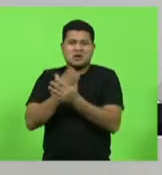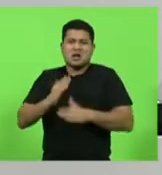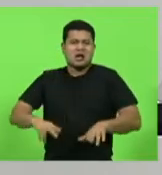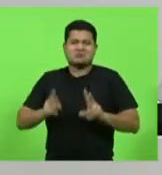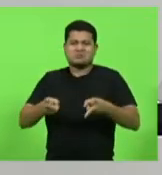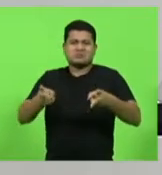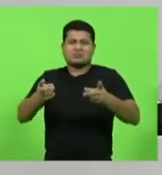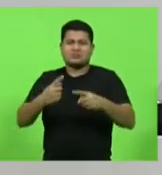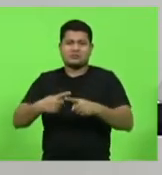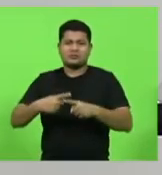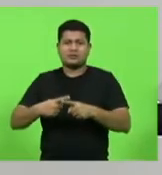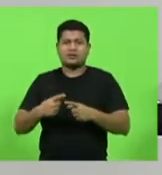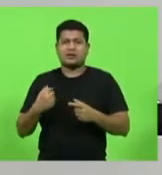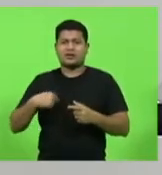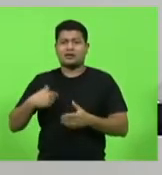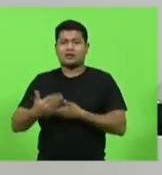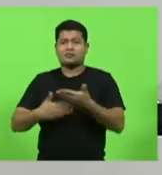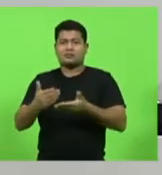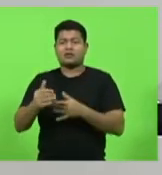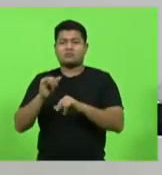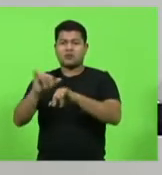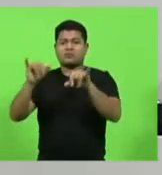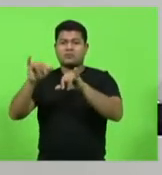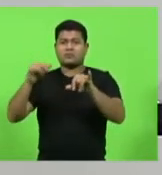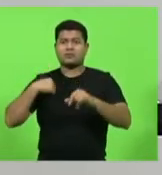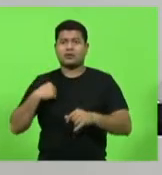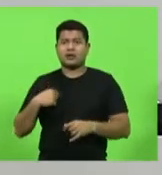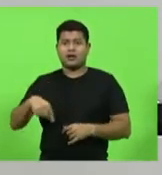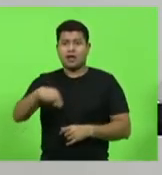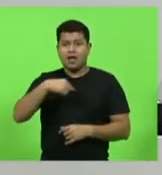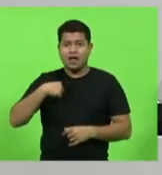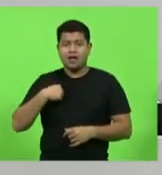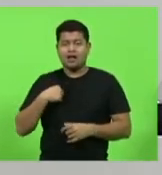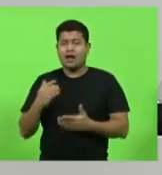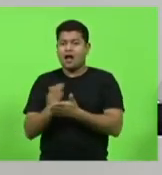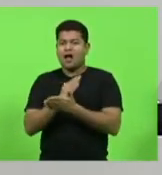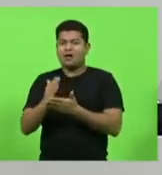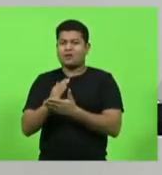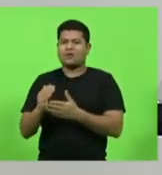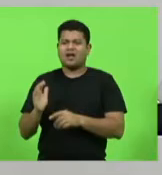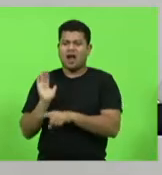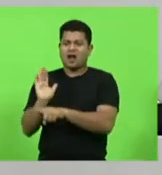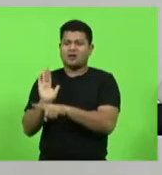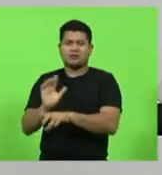Mas muitos se enganam quem vem que eu pense somente para construir, eu também venho para destruir também.